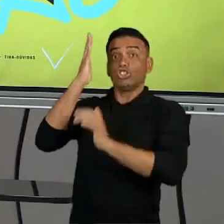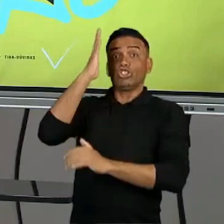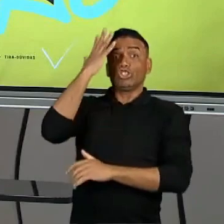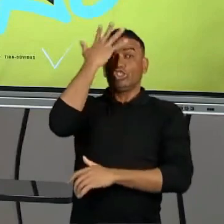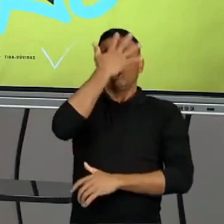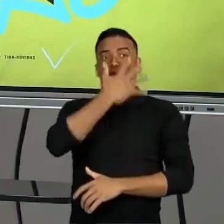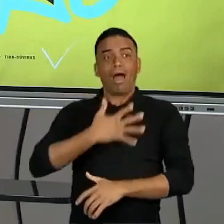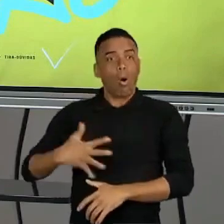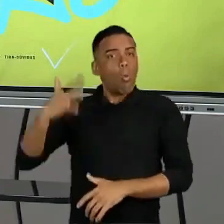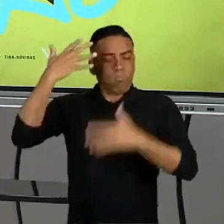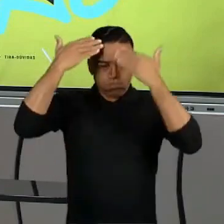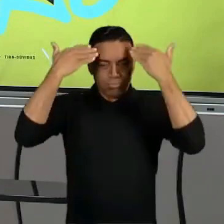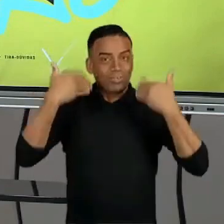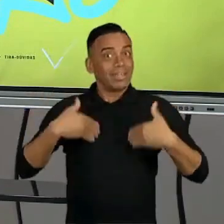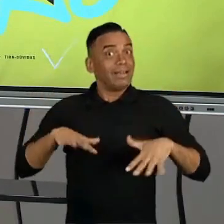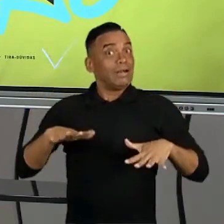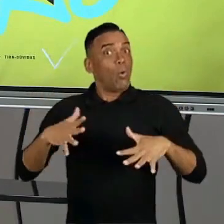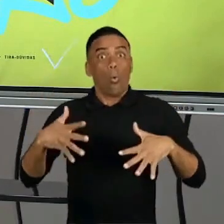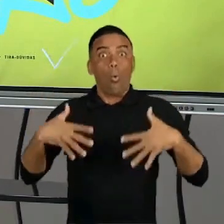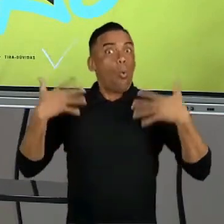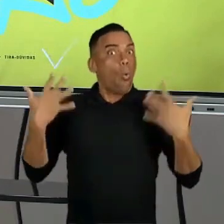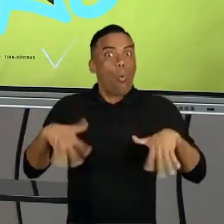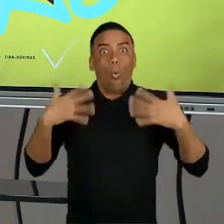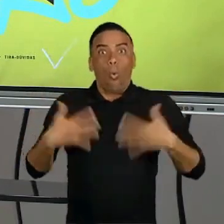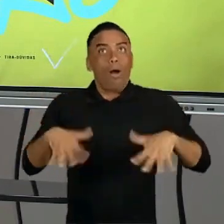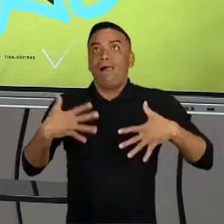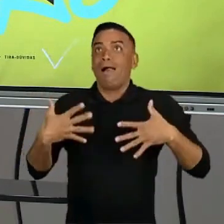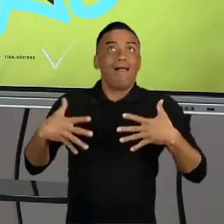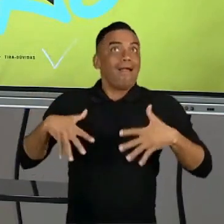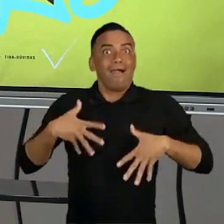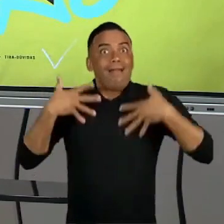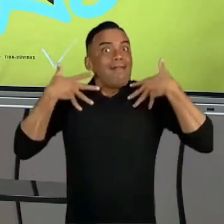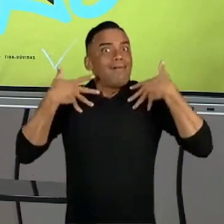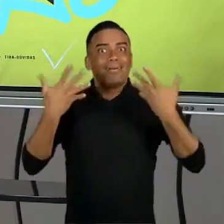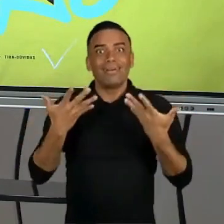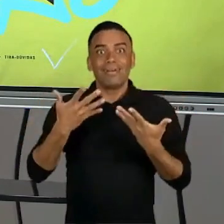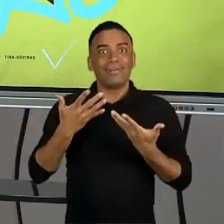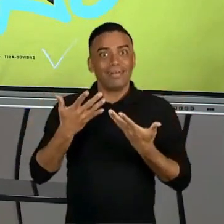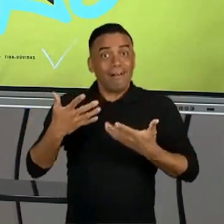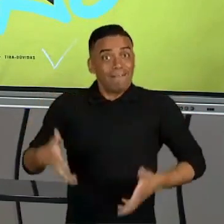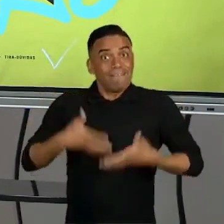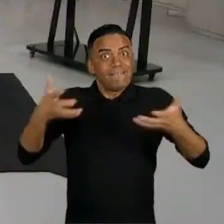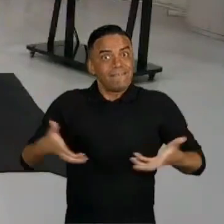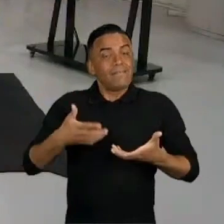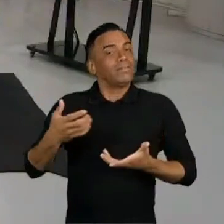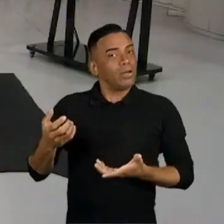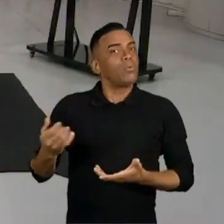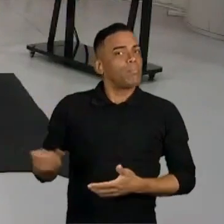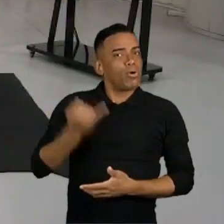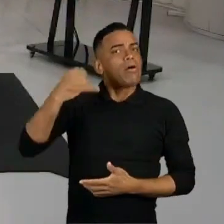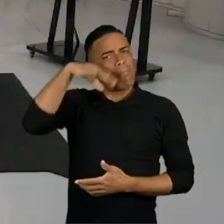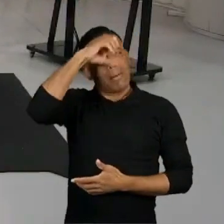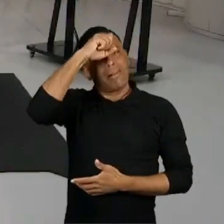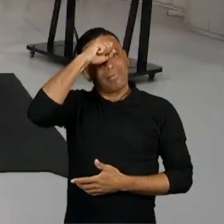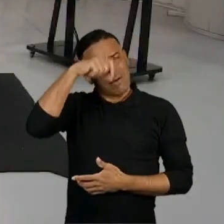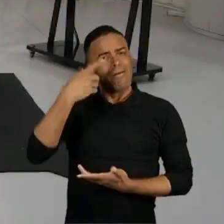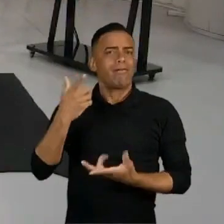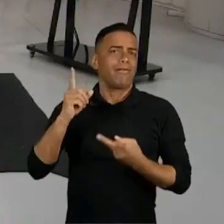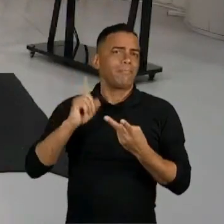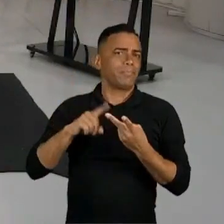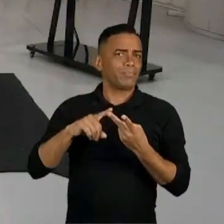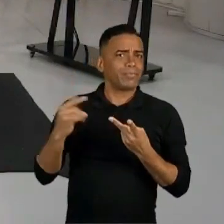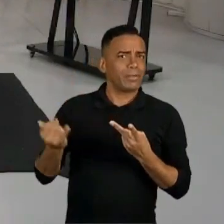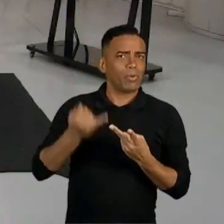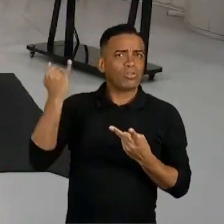estimula, você fica eufórico. E ficar eufórico é muito importante para aprendizado, é muito importante para você